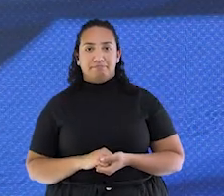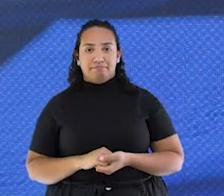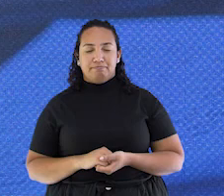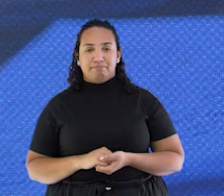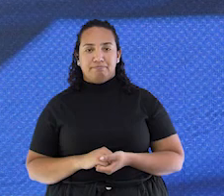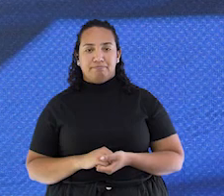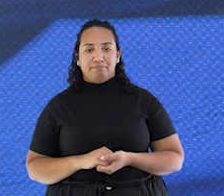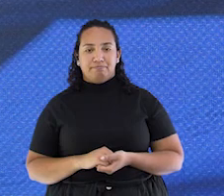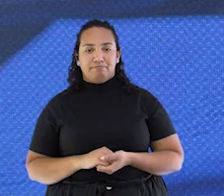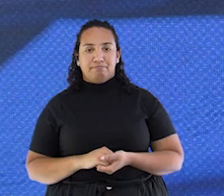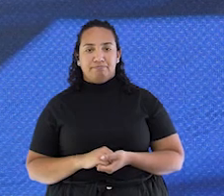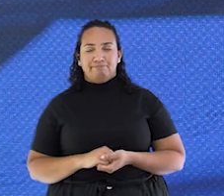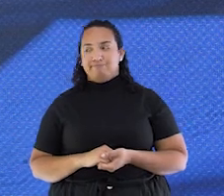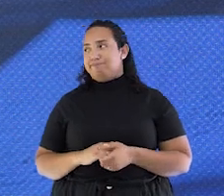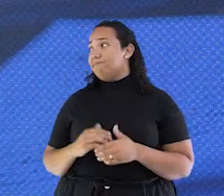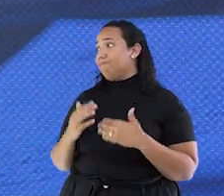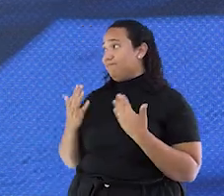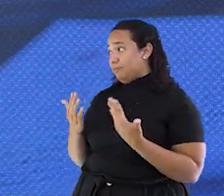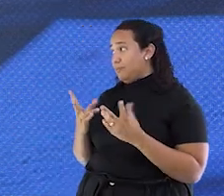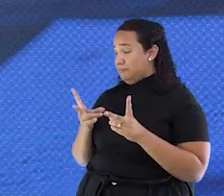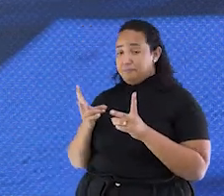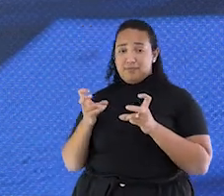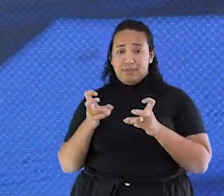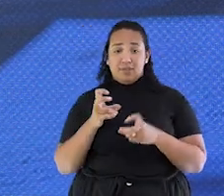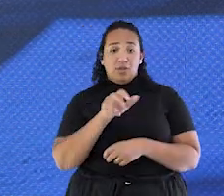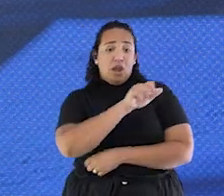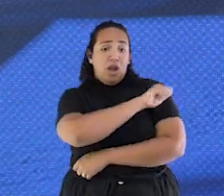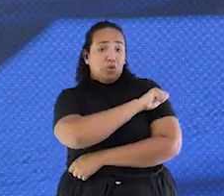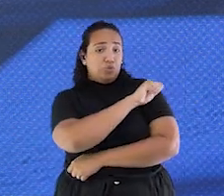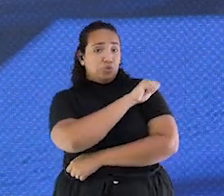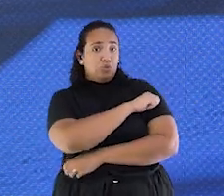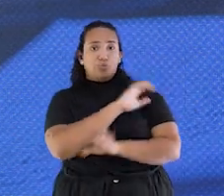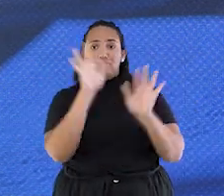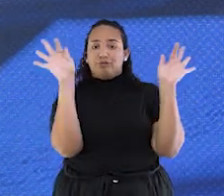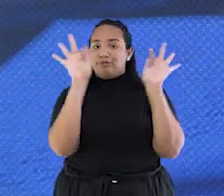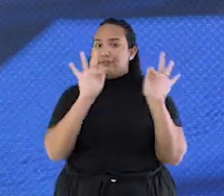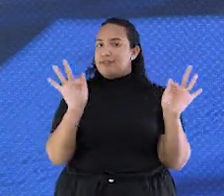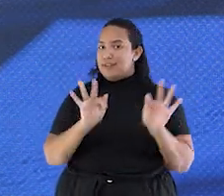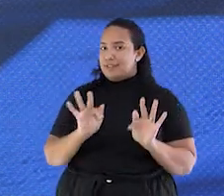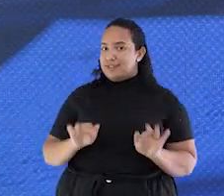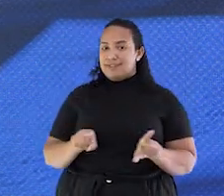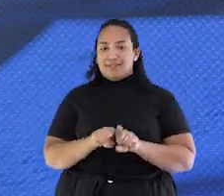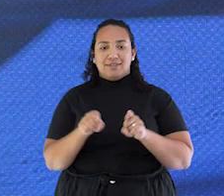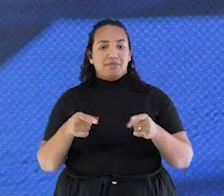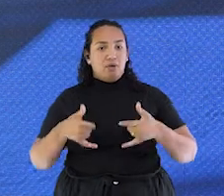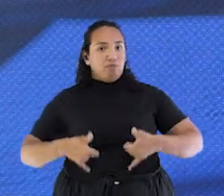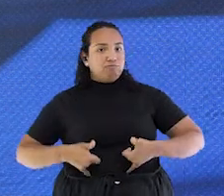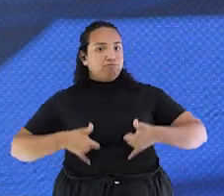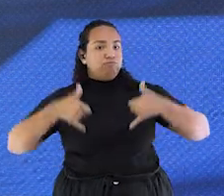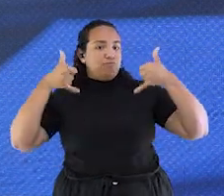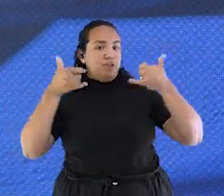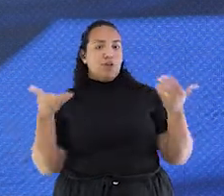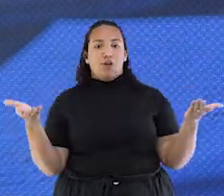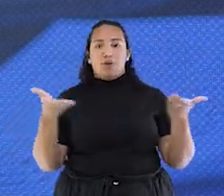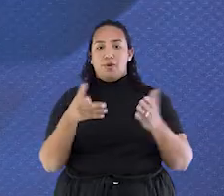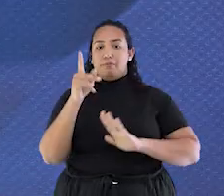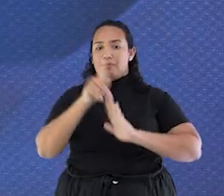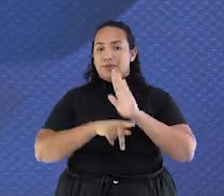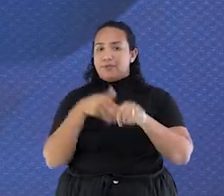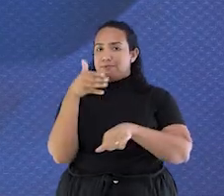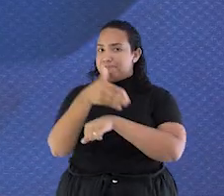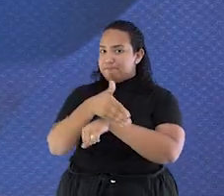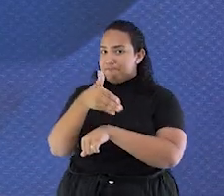Eni, deu para ver que os estudantes estão super felizes e orgulhosos de fazerem parte desse projeto.